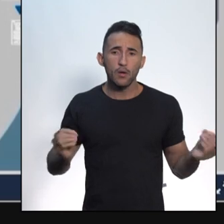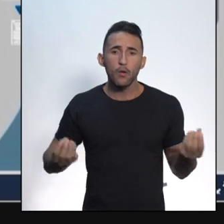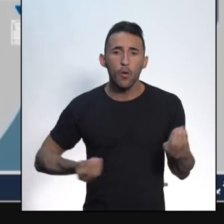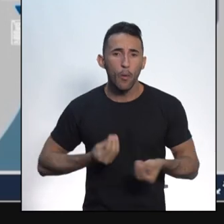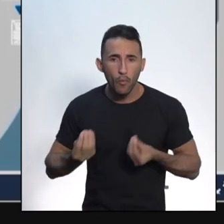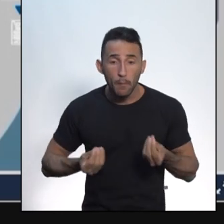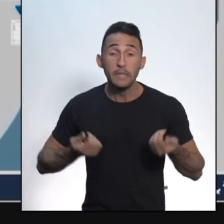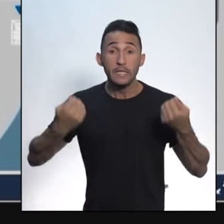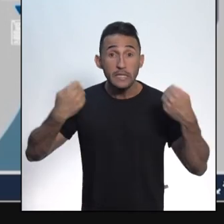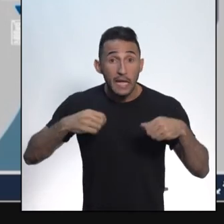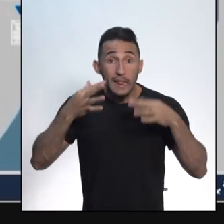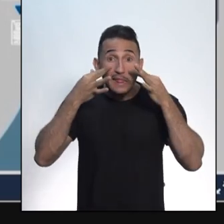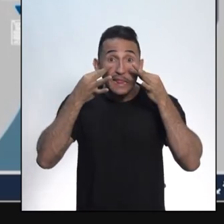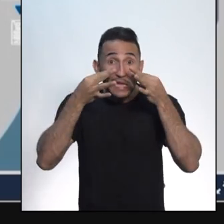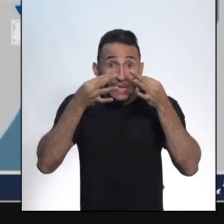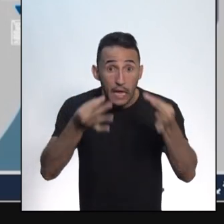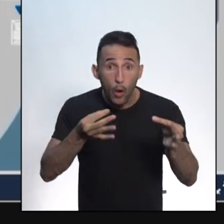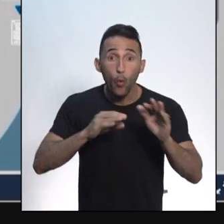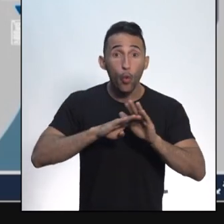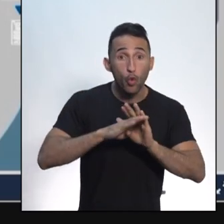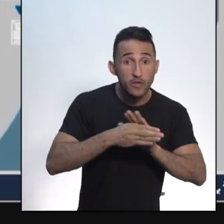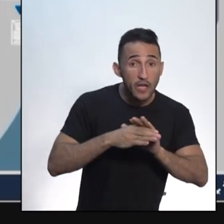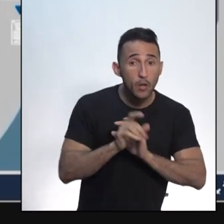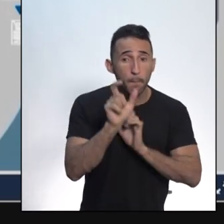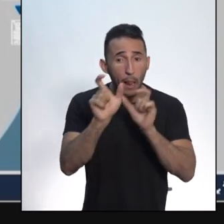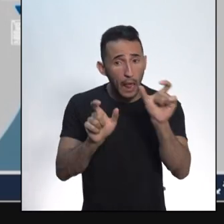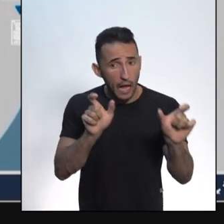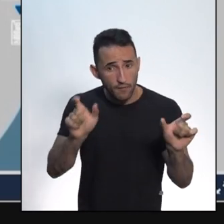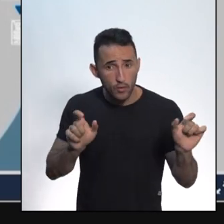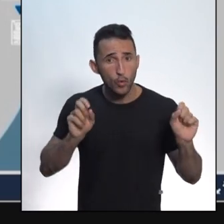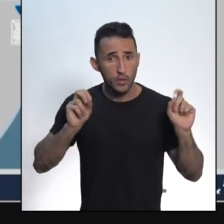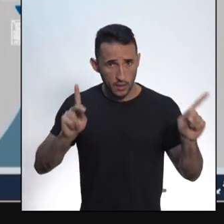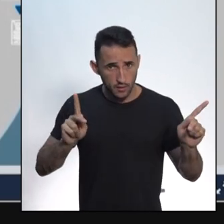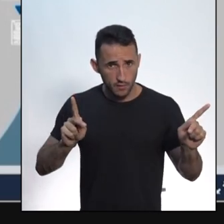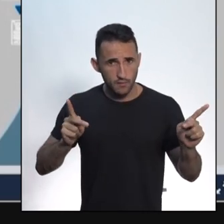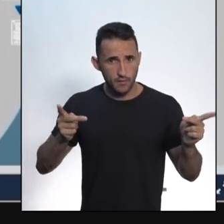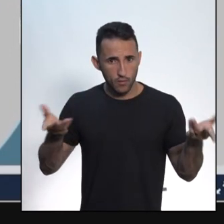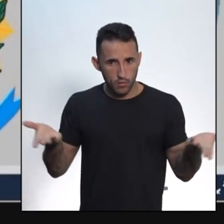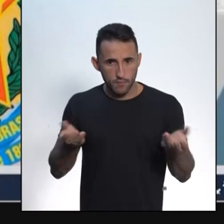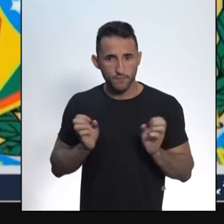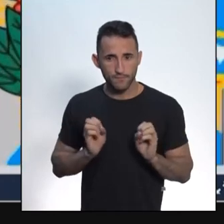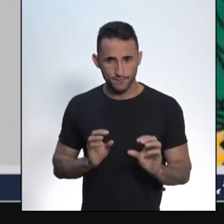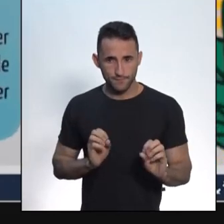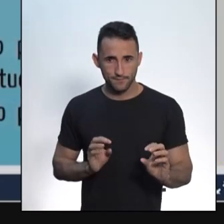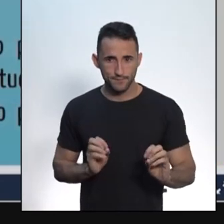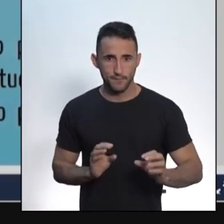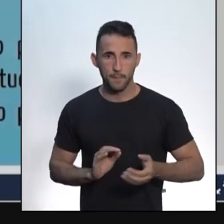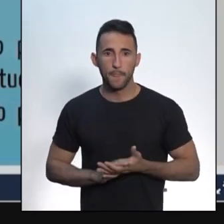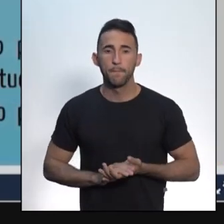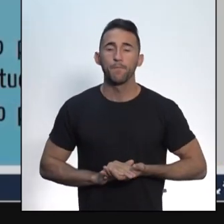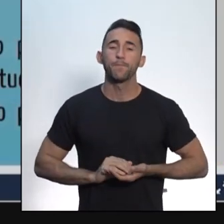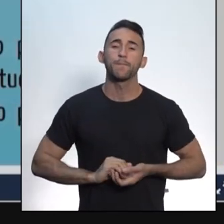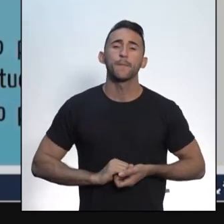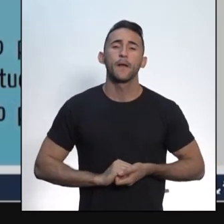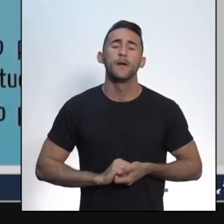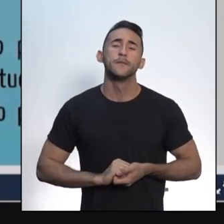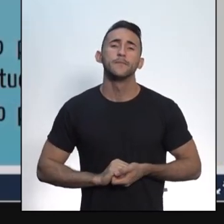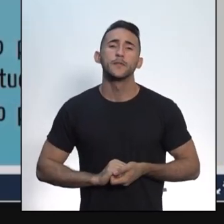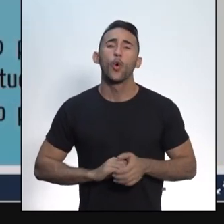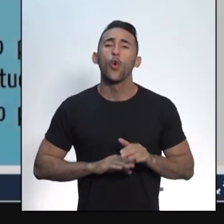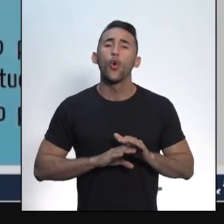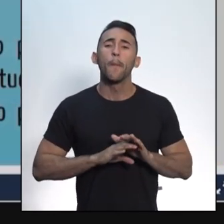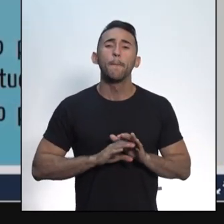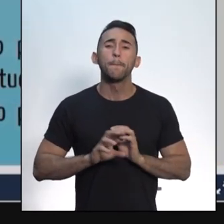preste muita atenção nesses conceitos com os quais nós vamos trabalhar nesse momento. Então, lá? Começando pelo